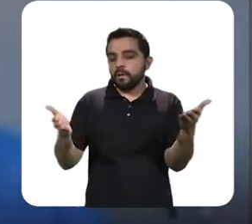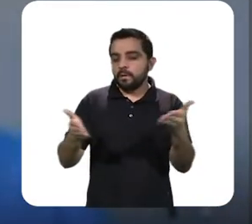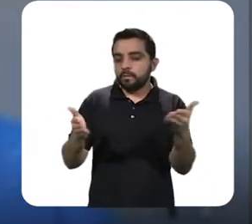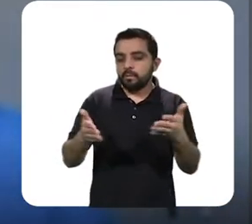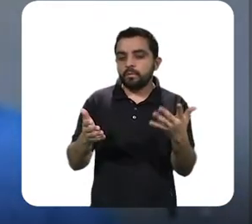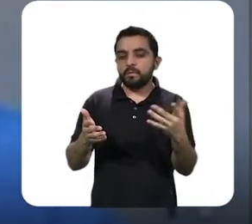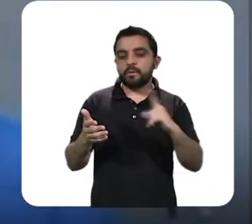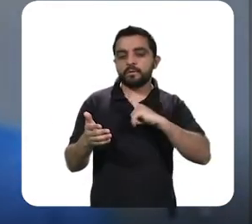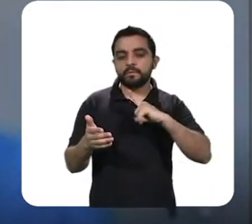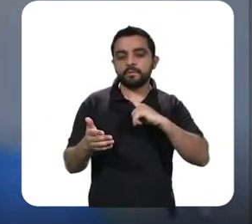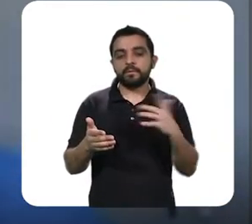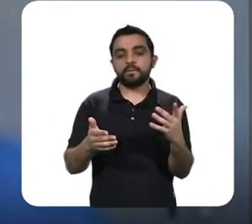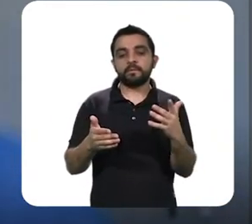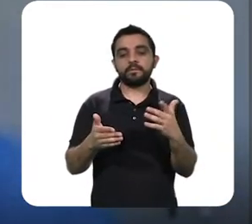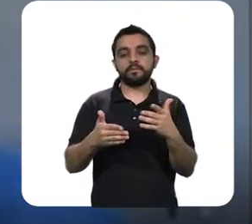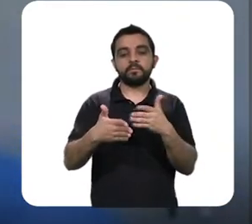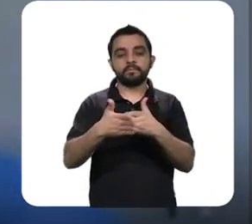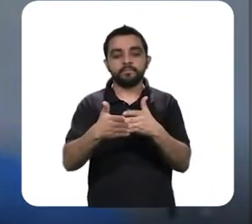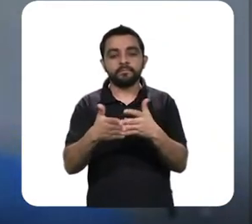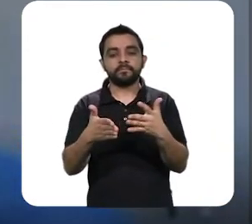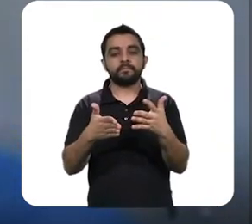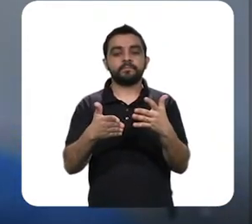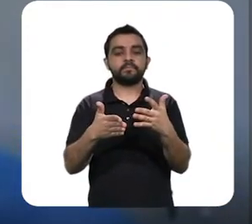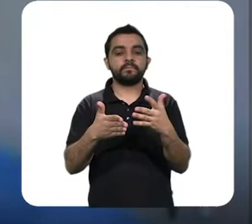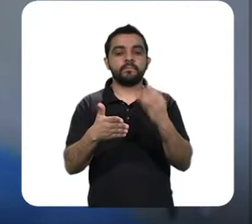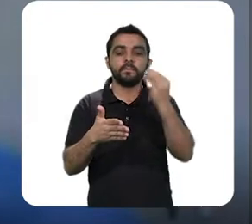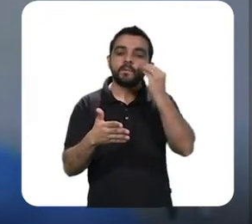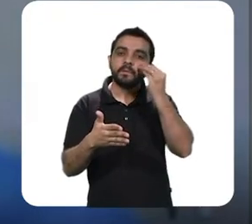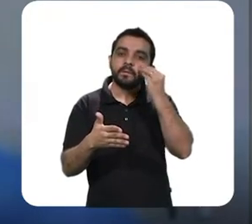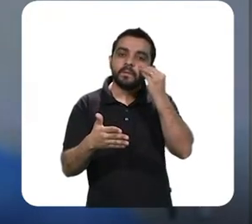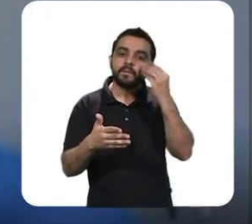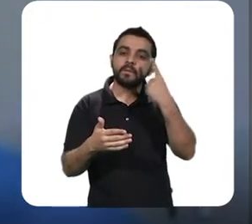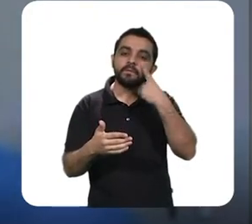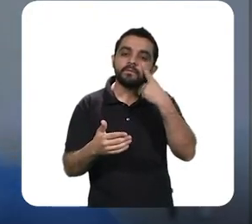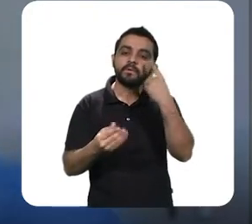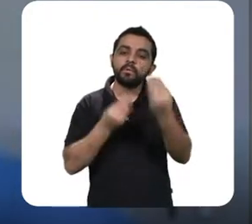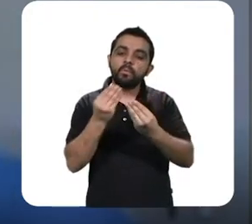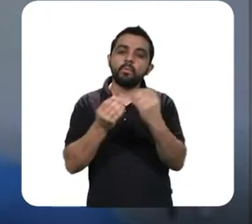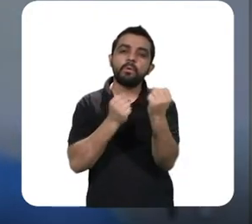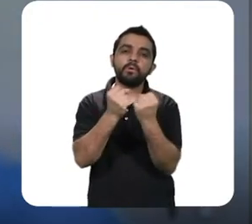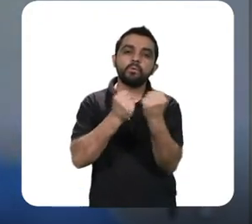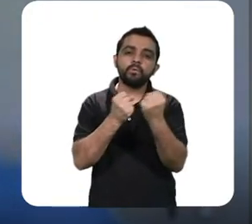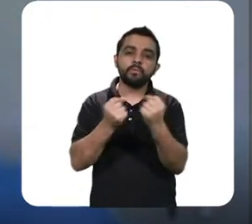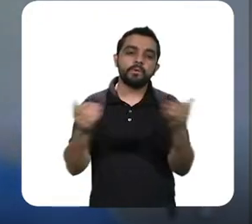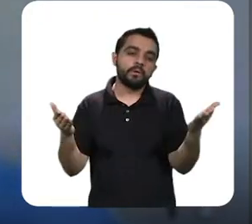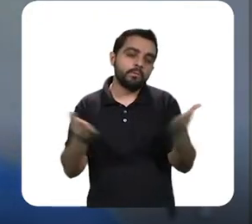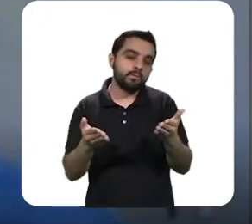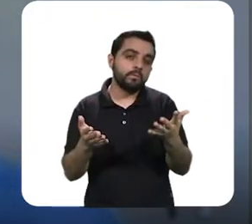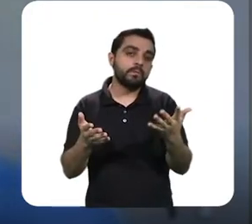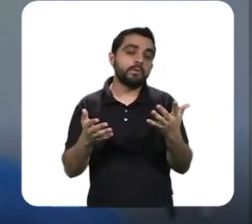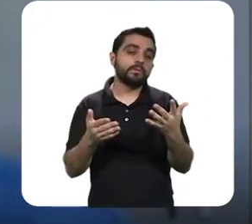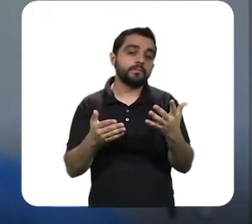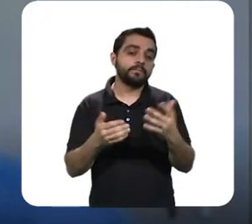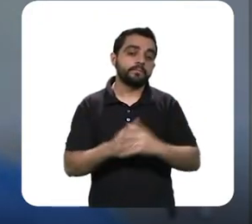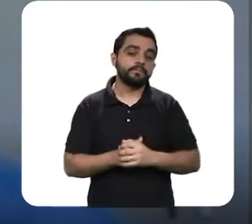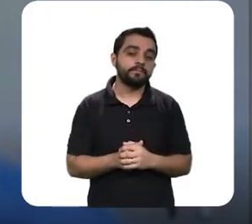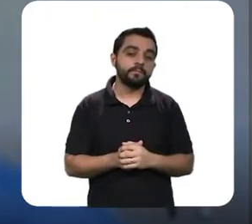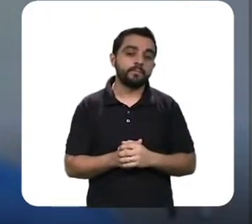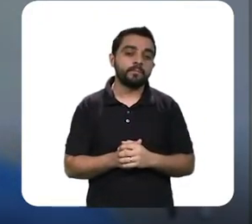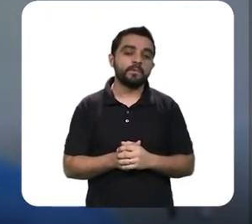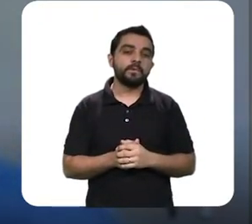a questão da retomada um pouco aí pela Wuhan, que a China retoma aí, través Wuhan, abriu agora,